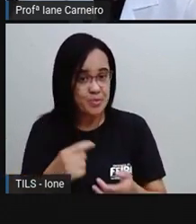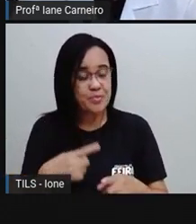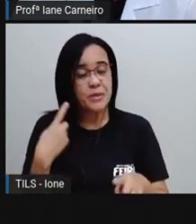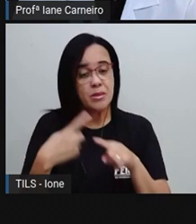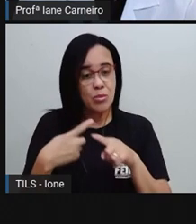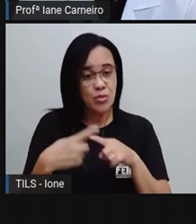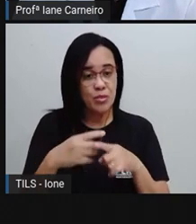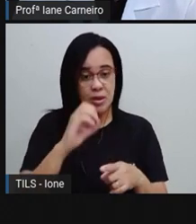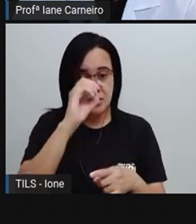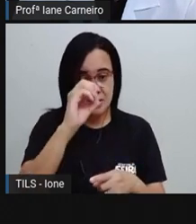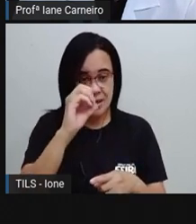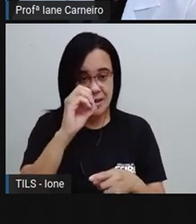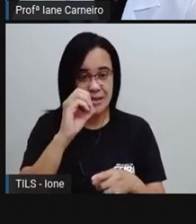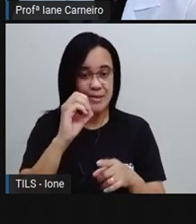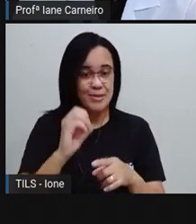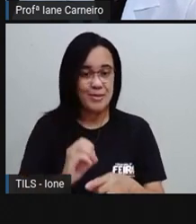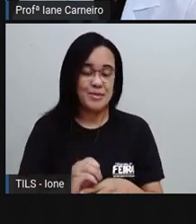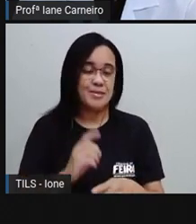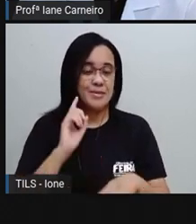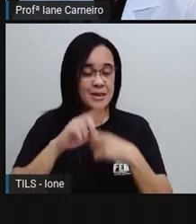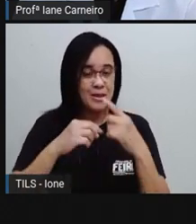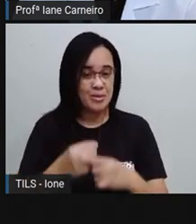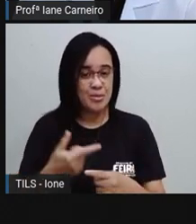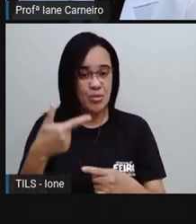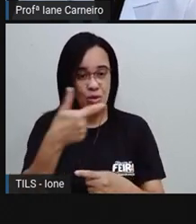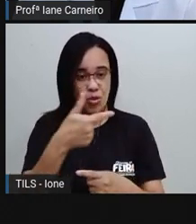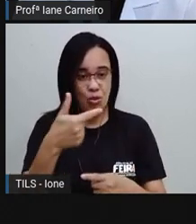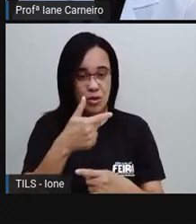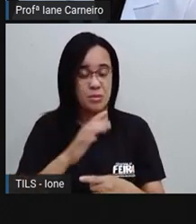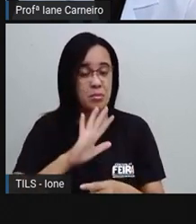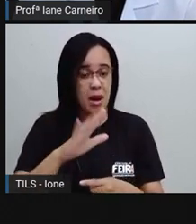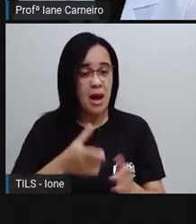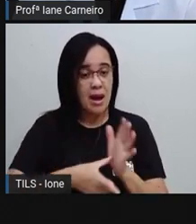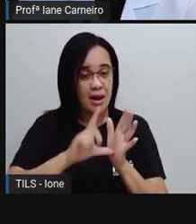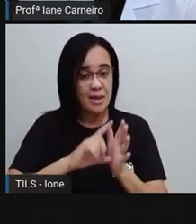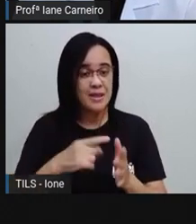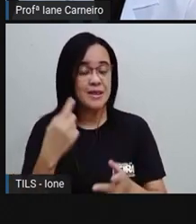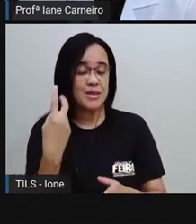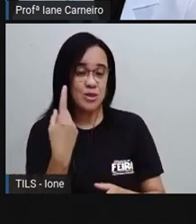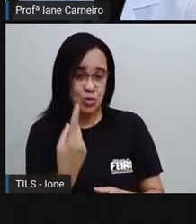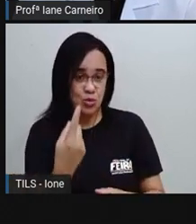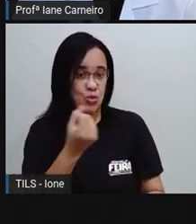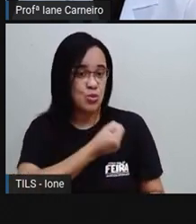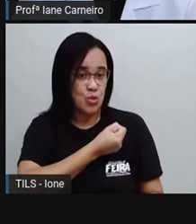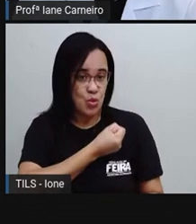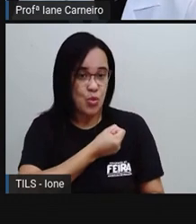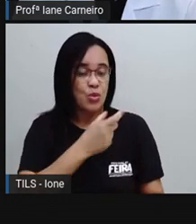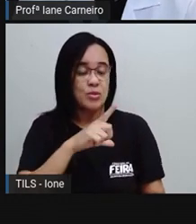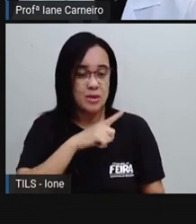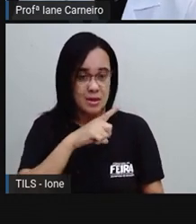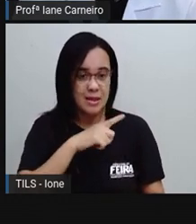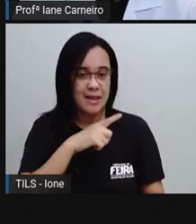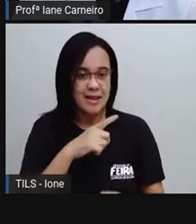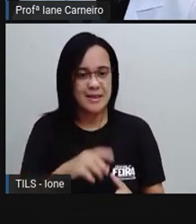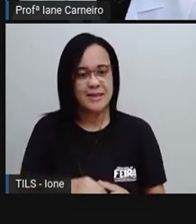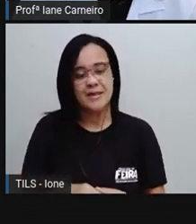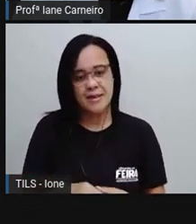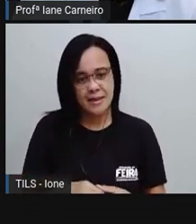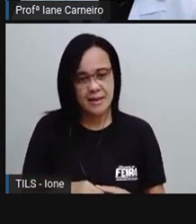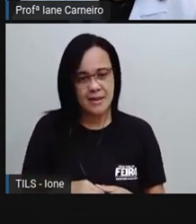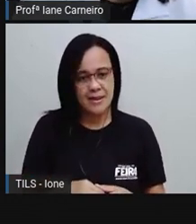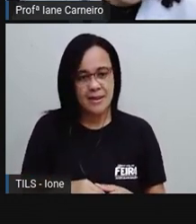pro dois. Mas aqui entre o zero e o dois tem o número um. Aqui entre o dois e o quatro tem o número três. Deixa eu só